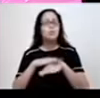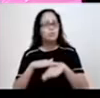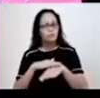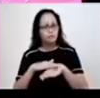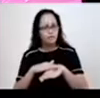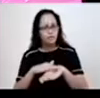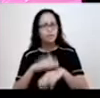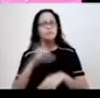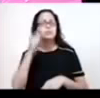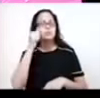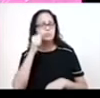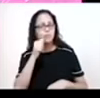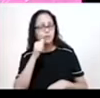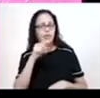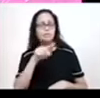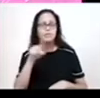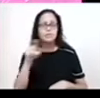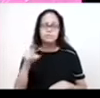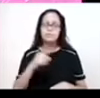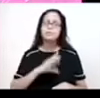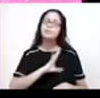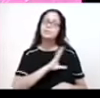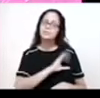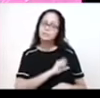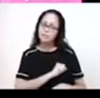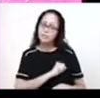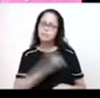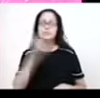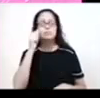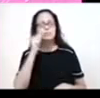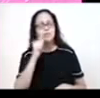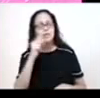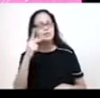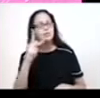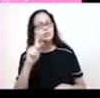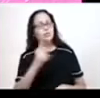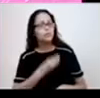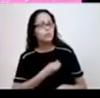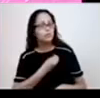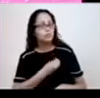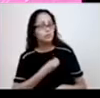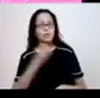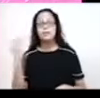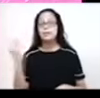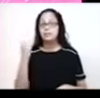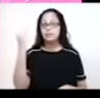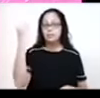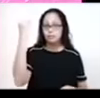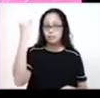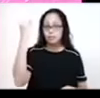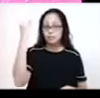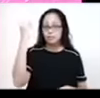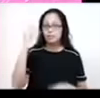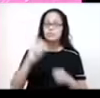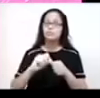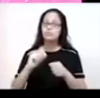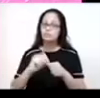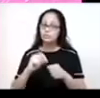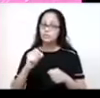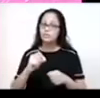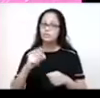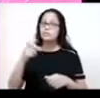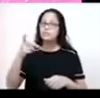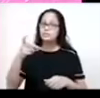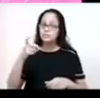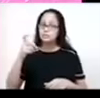Conversem com as mulheres que vocês amam, com as mulheres da vida de vocês, sobre a importância do autoexame e da prevenção do